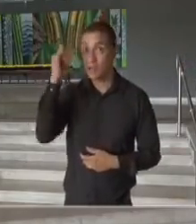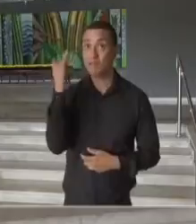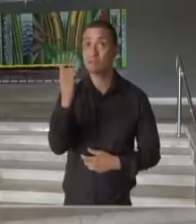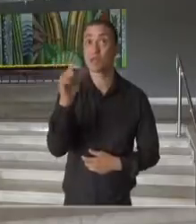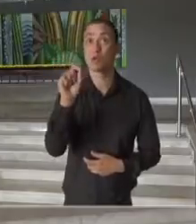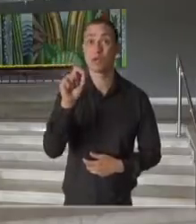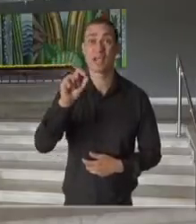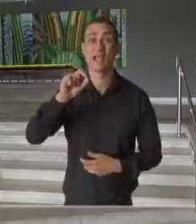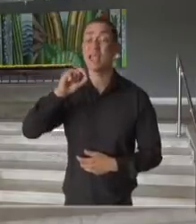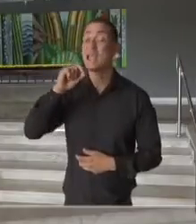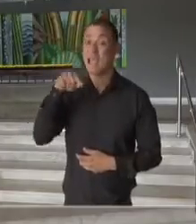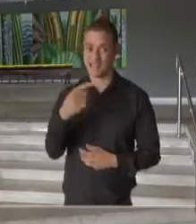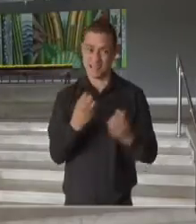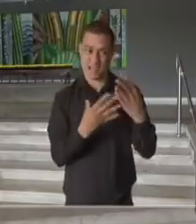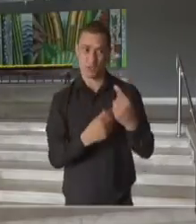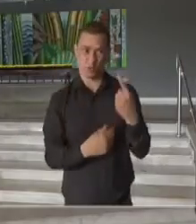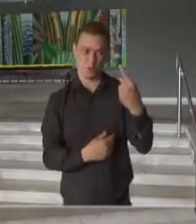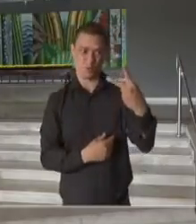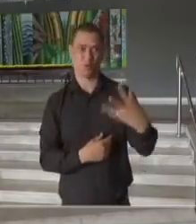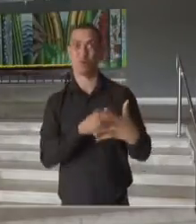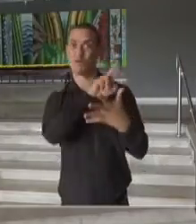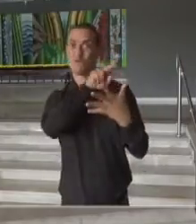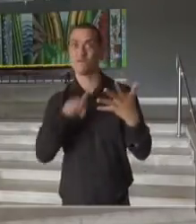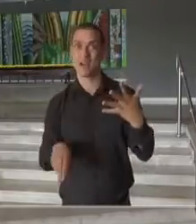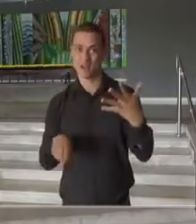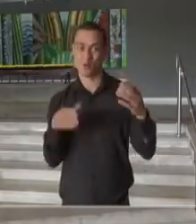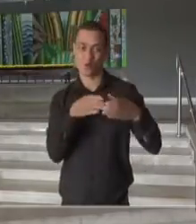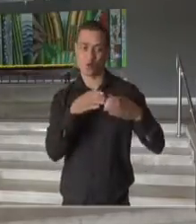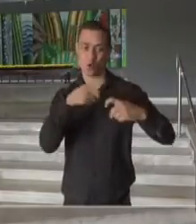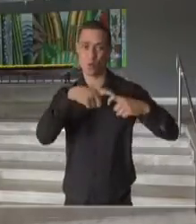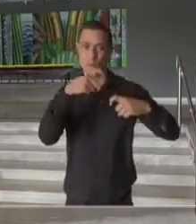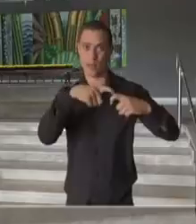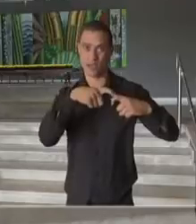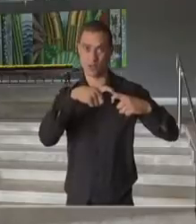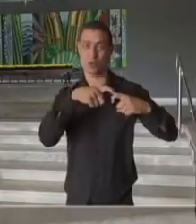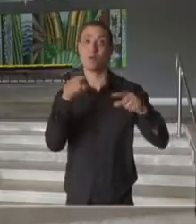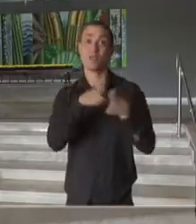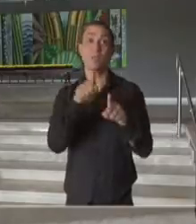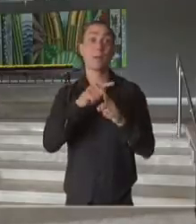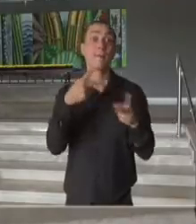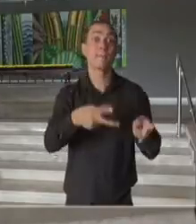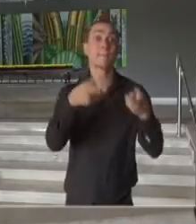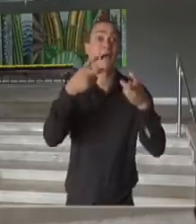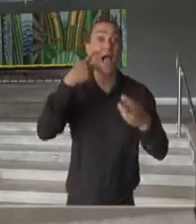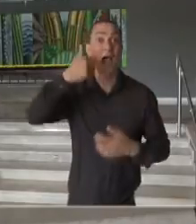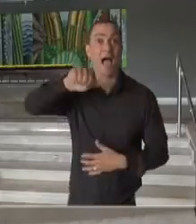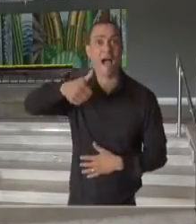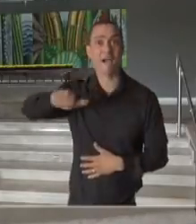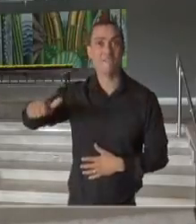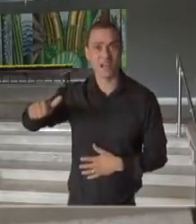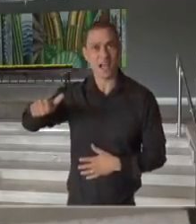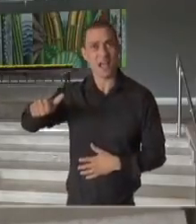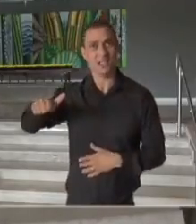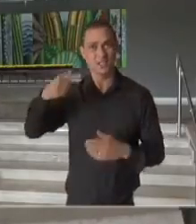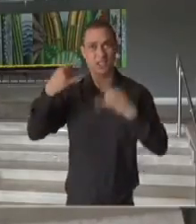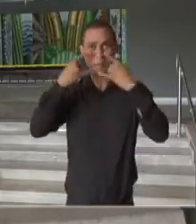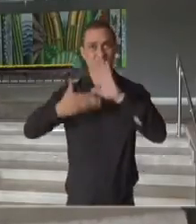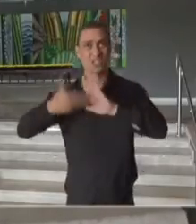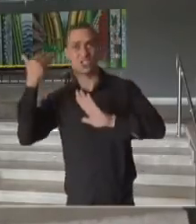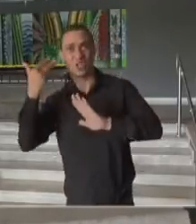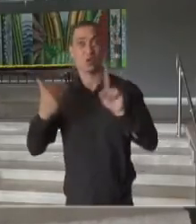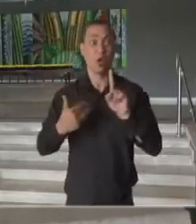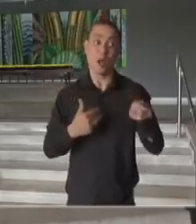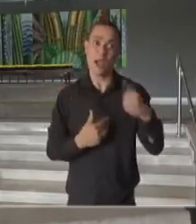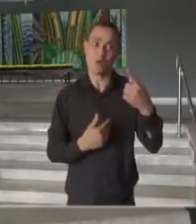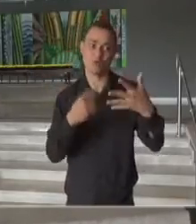um dos dados que são utilizados pelo comitê científico para avaliar exatamente essa retirada de